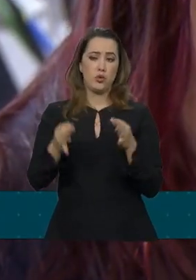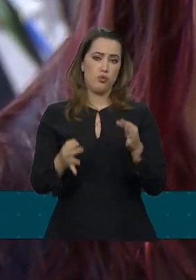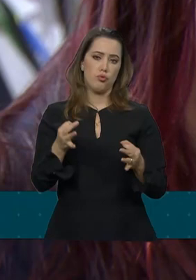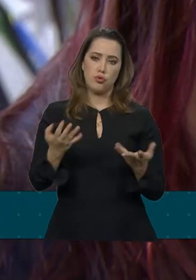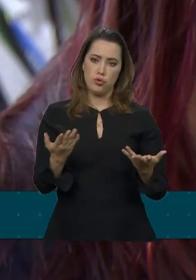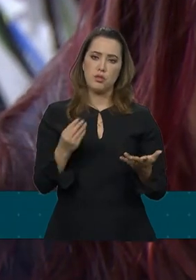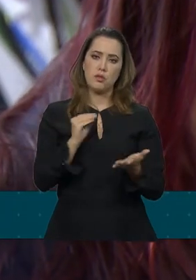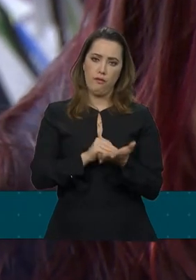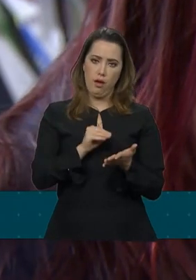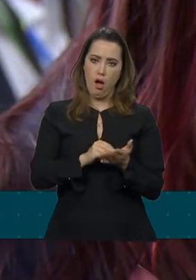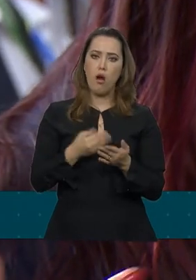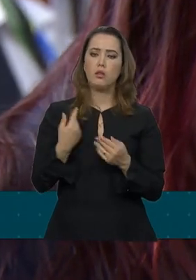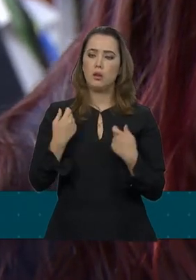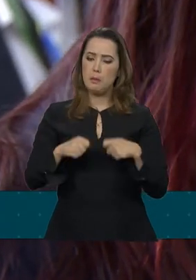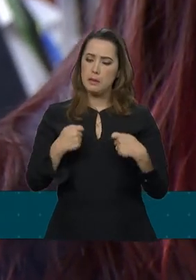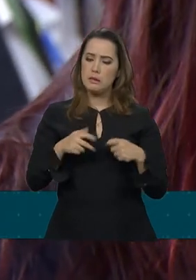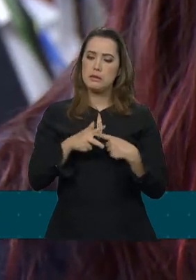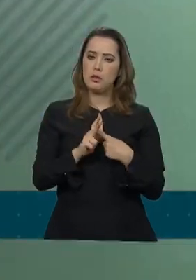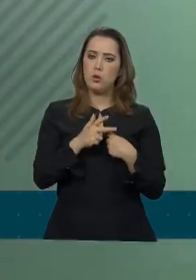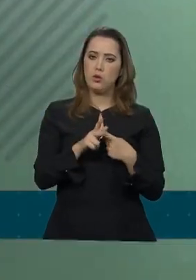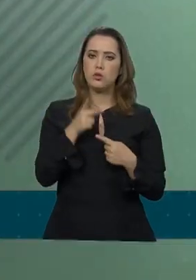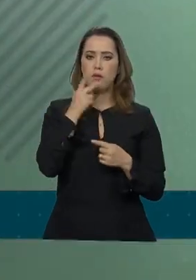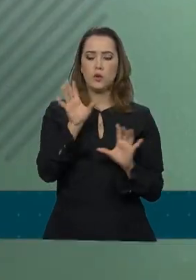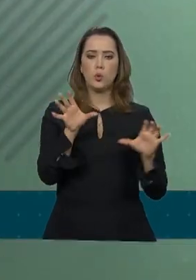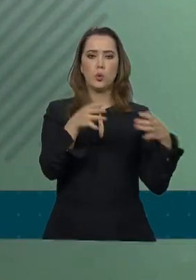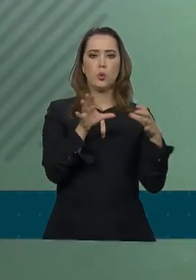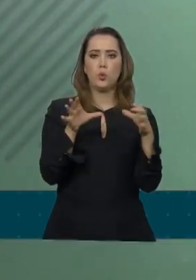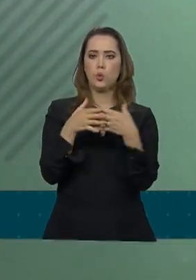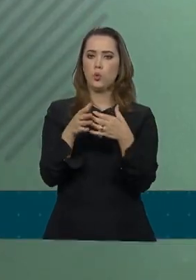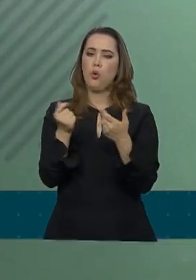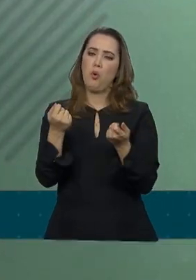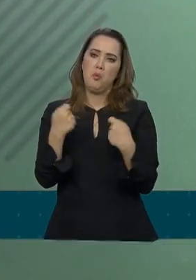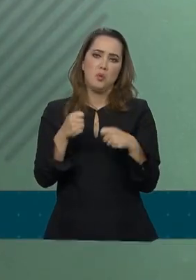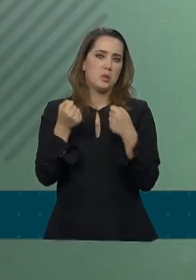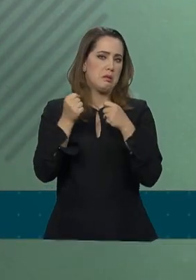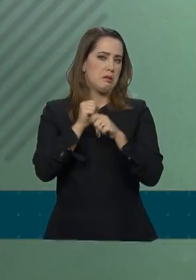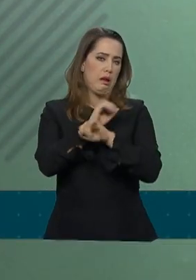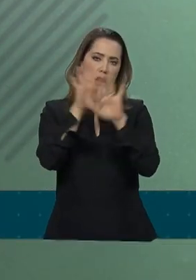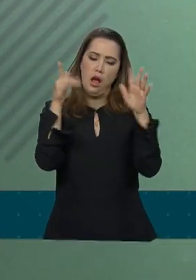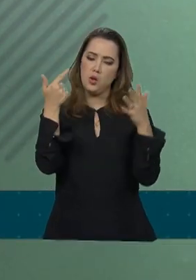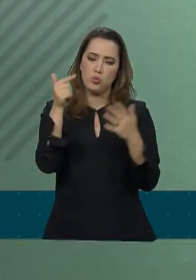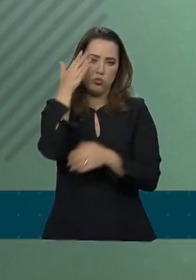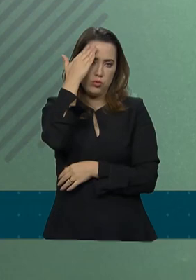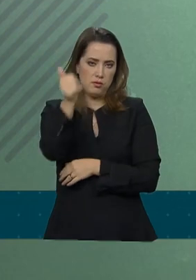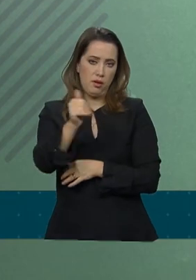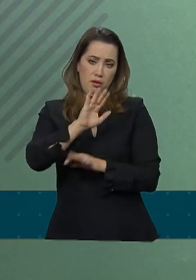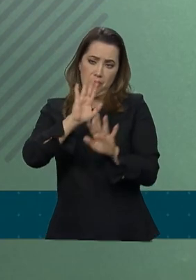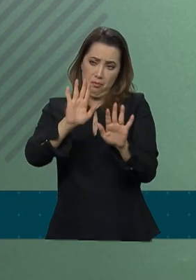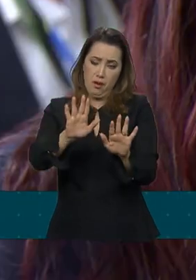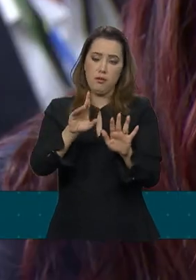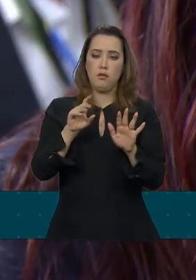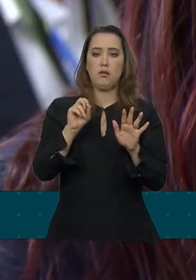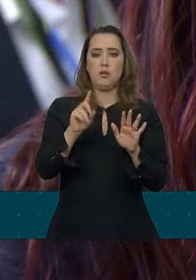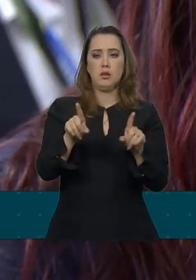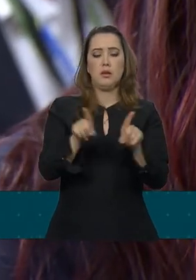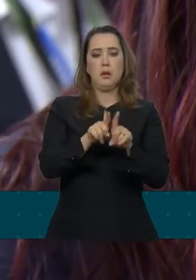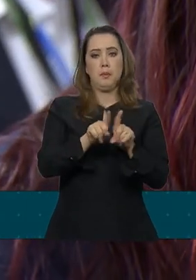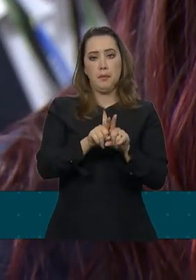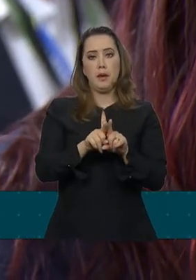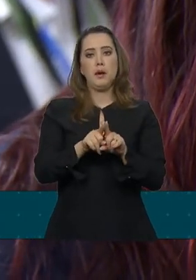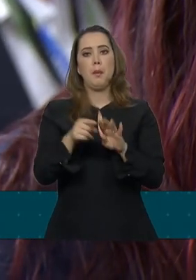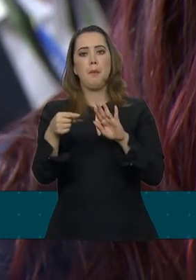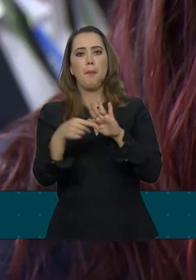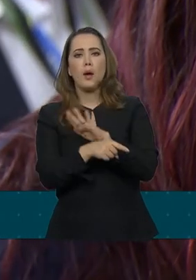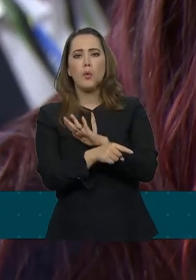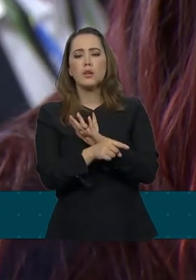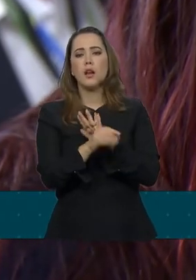essas categorias que ainda, para mim, honestamente, não ficaram muito claras quais são. E, além disso, foi questionado se ele iria